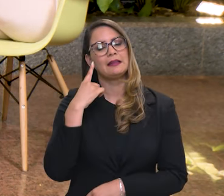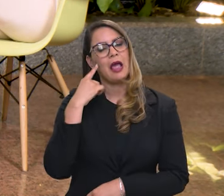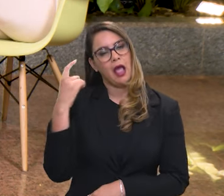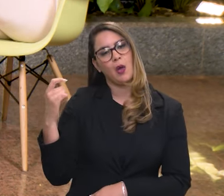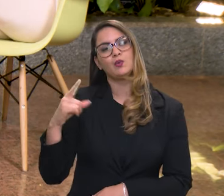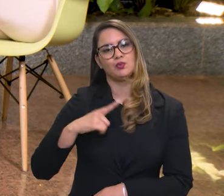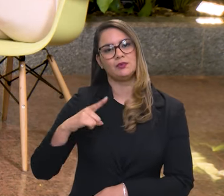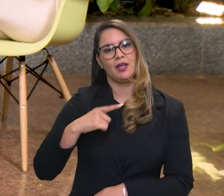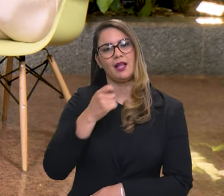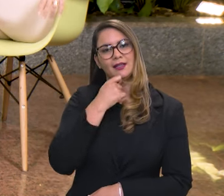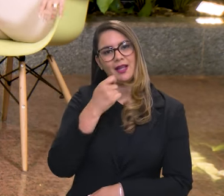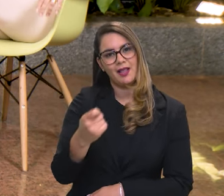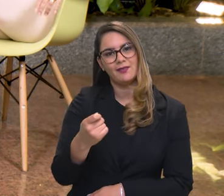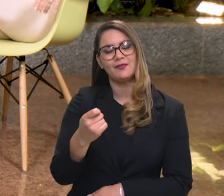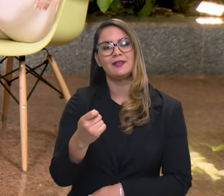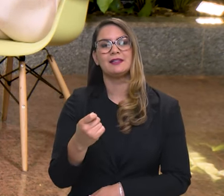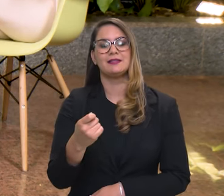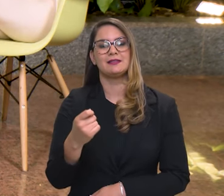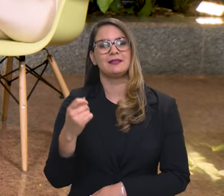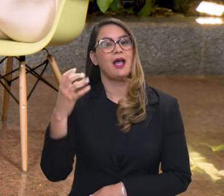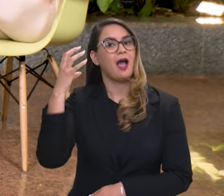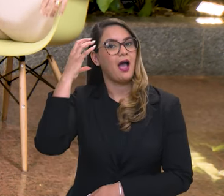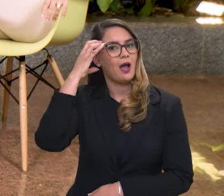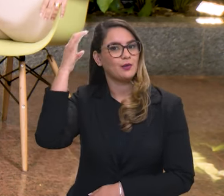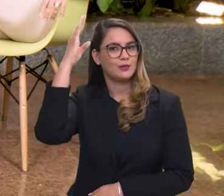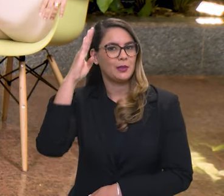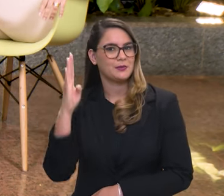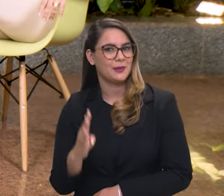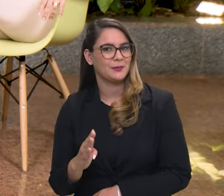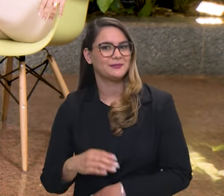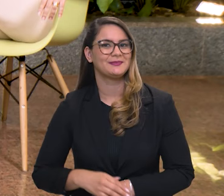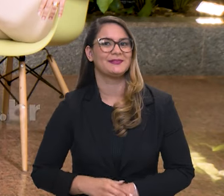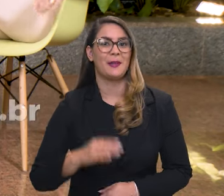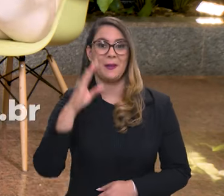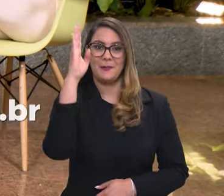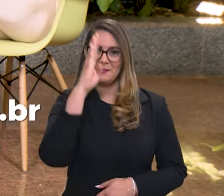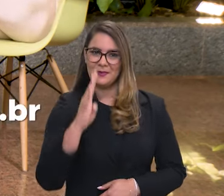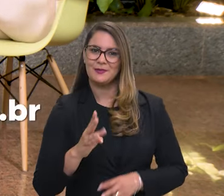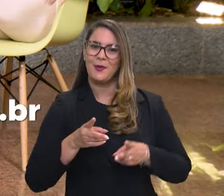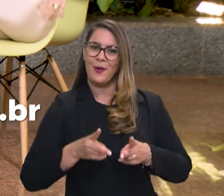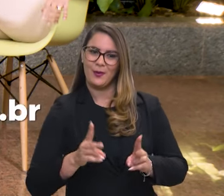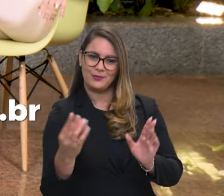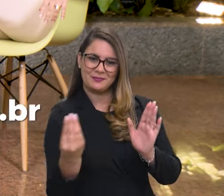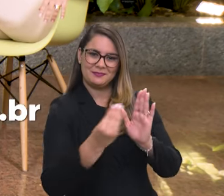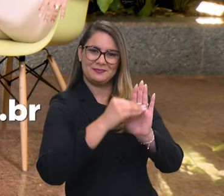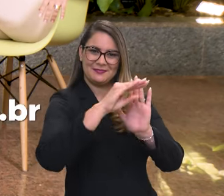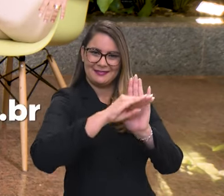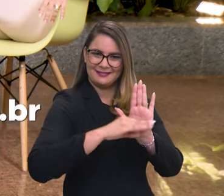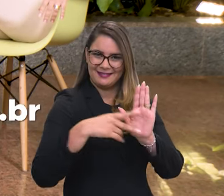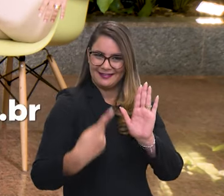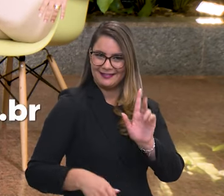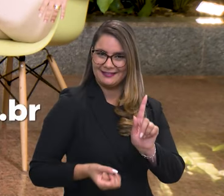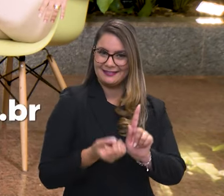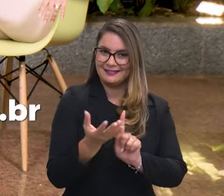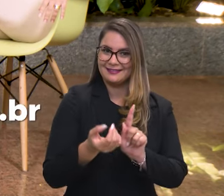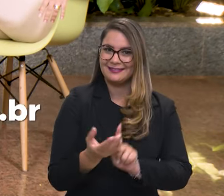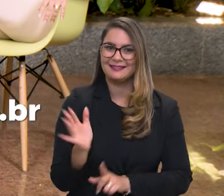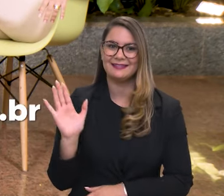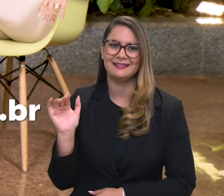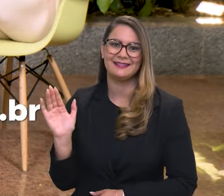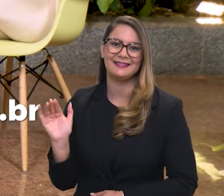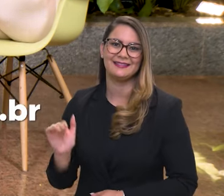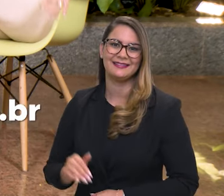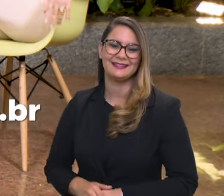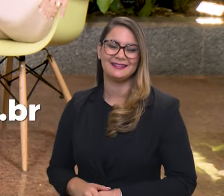você também pode ouvir o áudio dessa entrevista na Rede Nacional de Rádio. O Brasil continua em pauta aqui no Canal